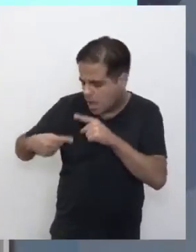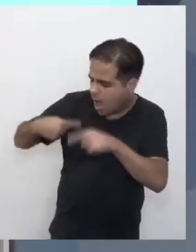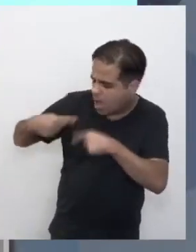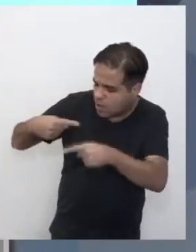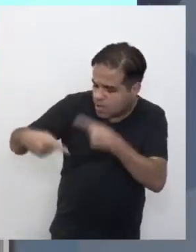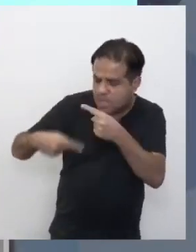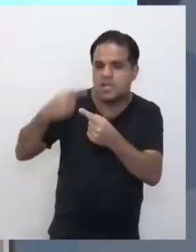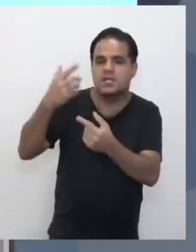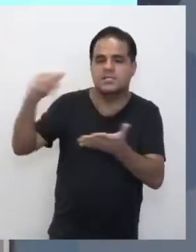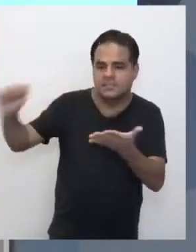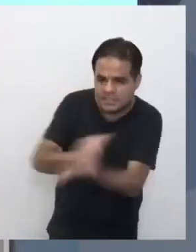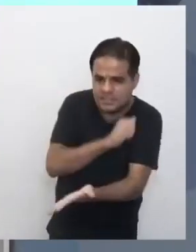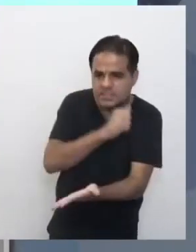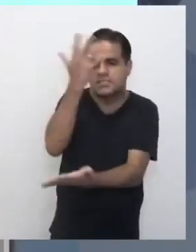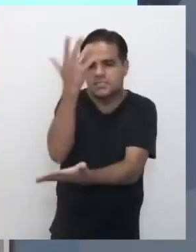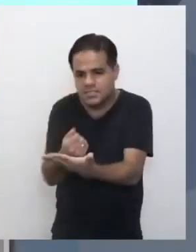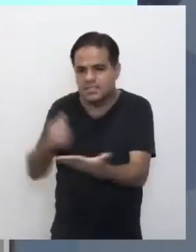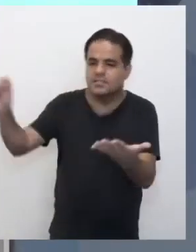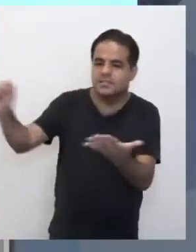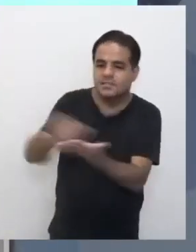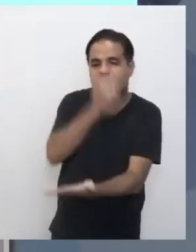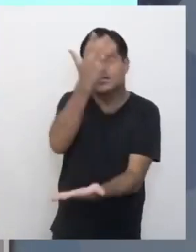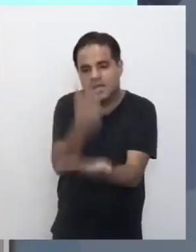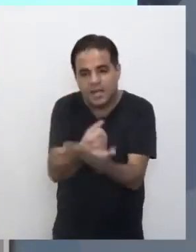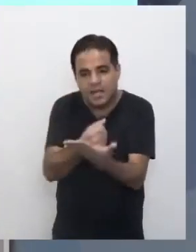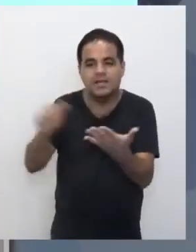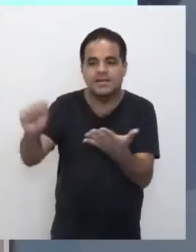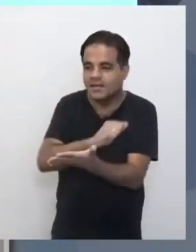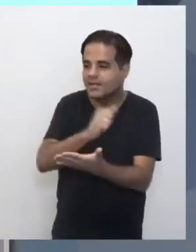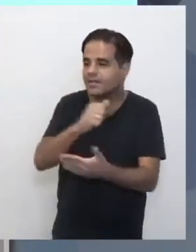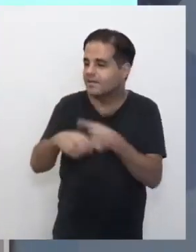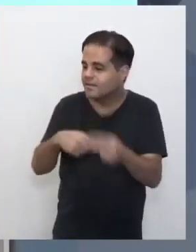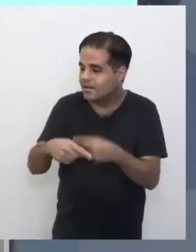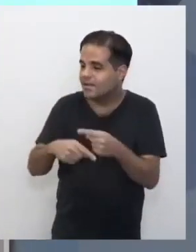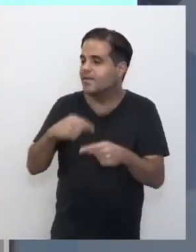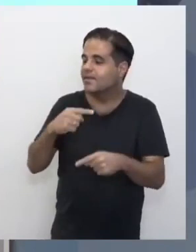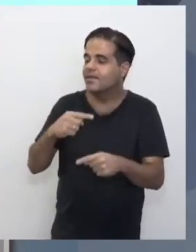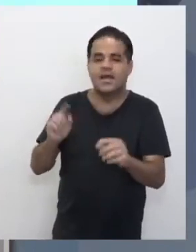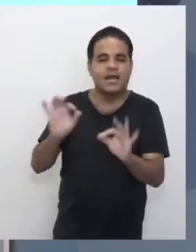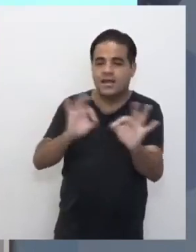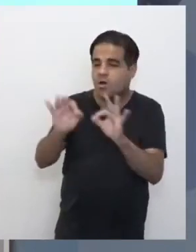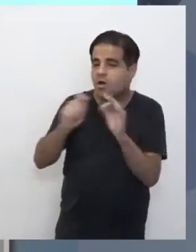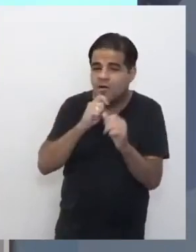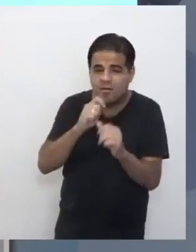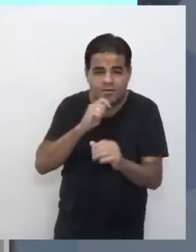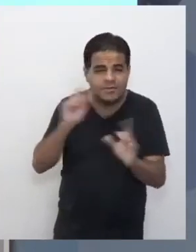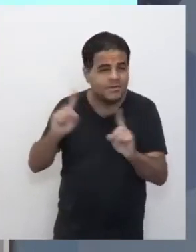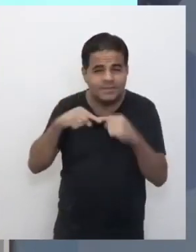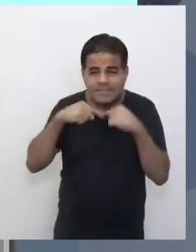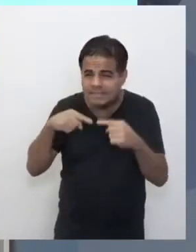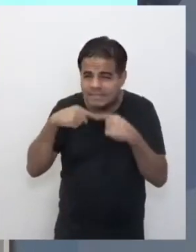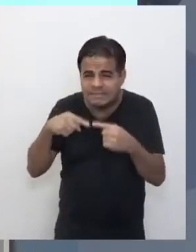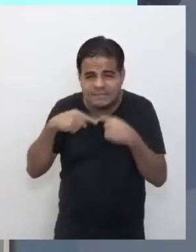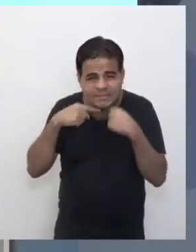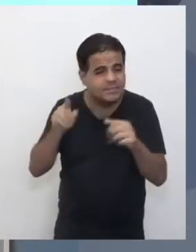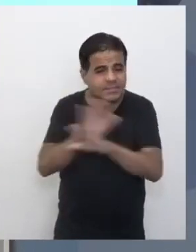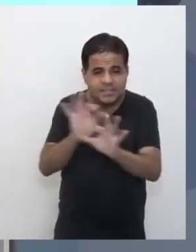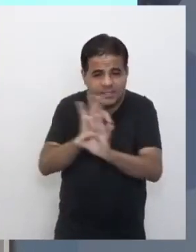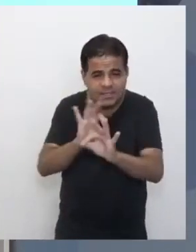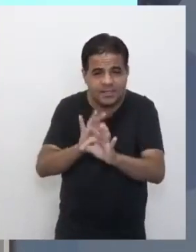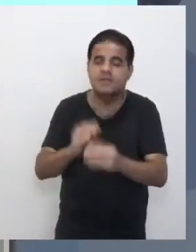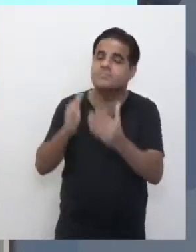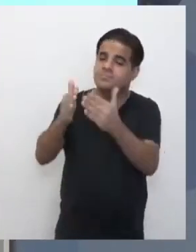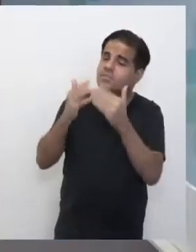instala, né, desinstala o aplicativo, instala de novo. Mas o que isso? Ah, não resolve de jeito nenhum. Socorro! Help!